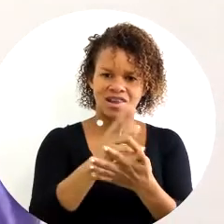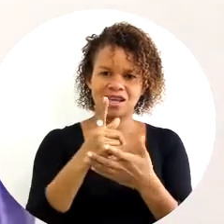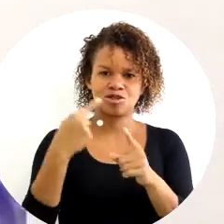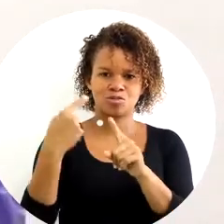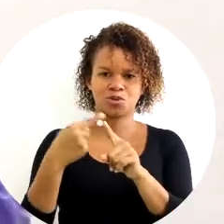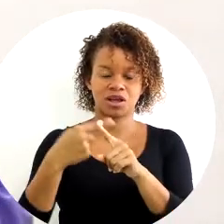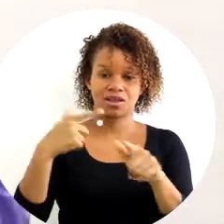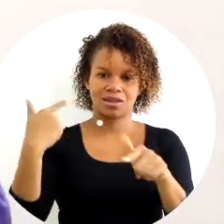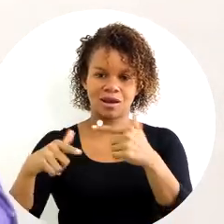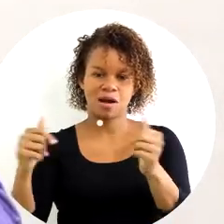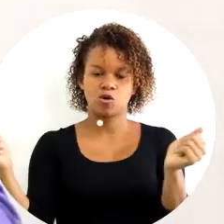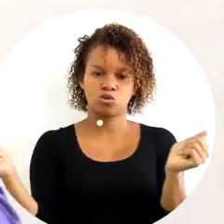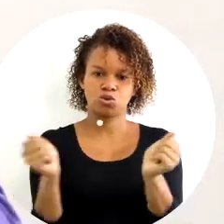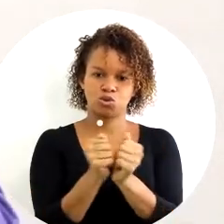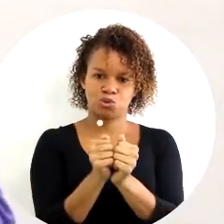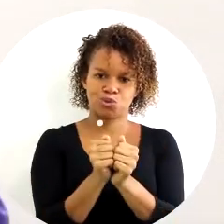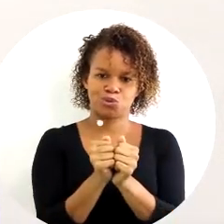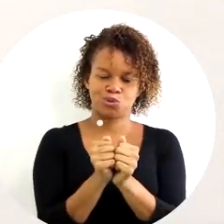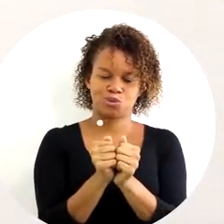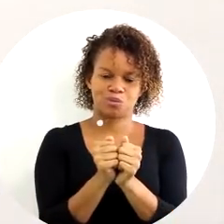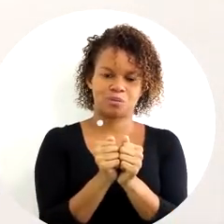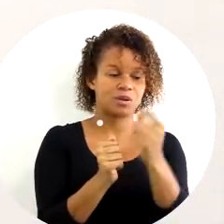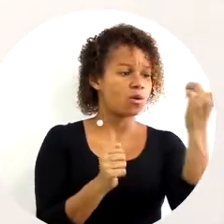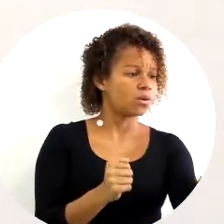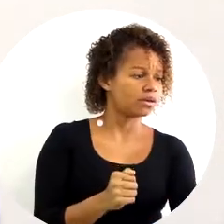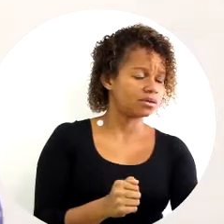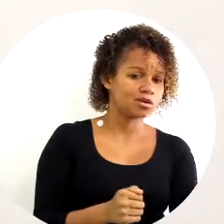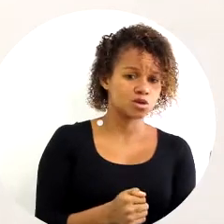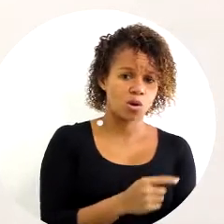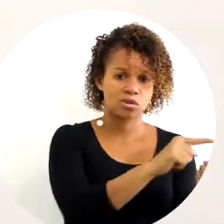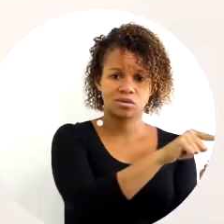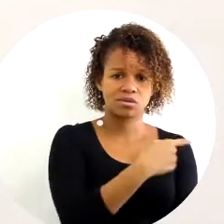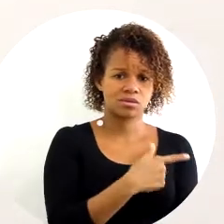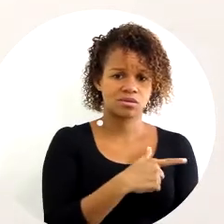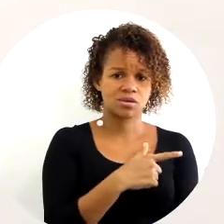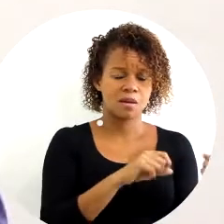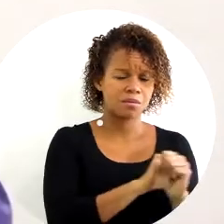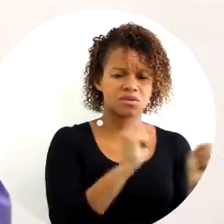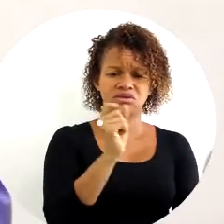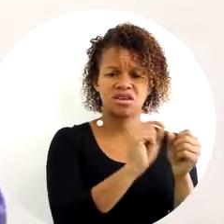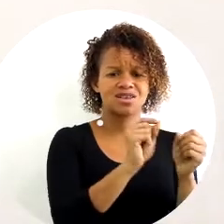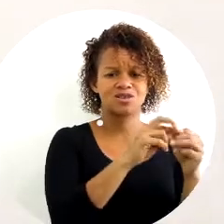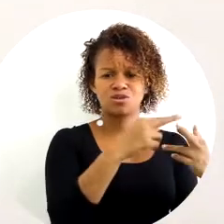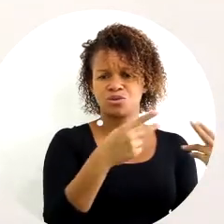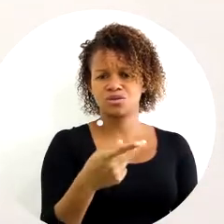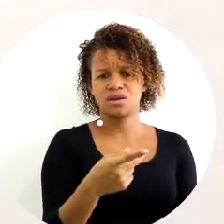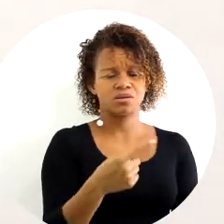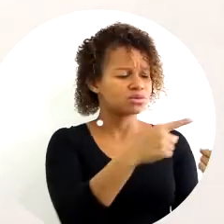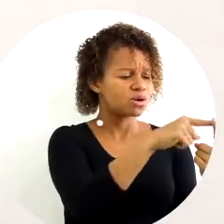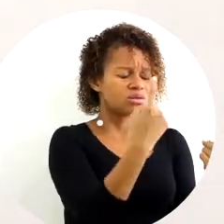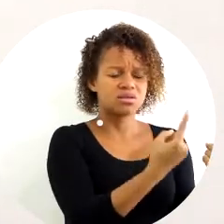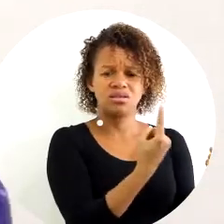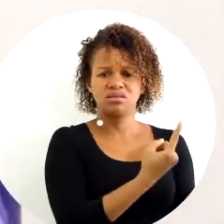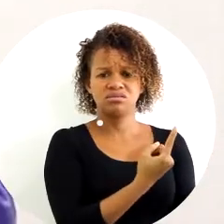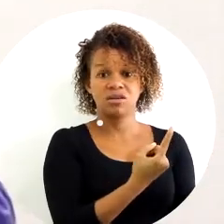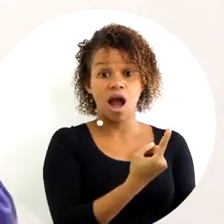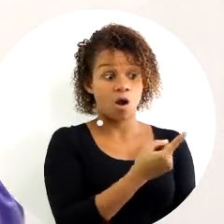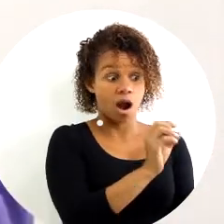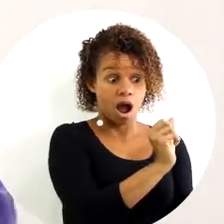mais adversas, porque trabalham juntos. Um indivíduo só, é possível fazer muita coisa, mas aí tem coisas que ele não vai conseguir fazer.